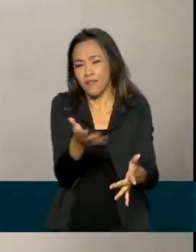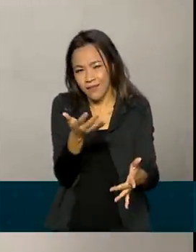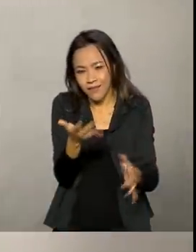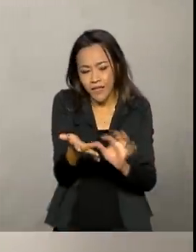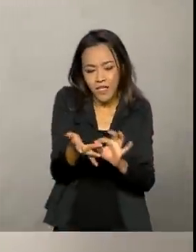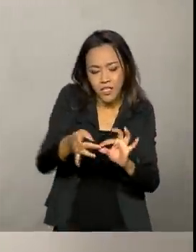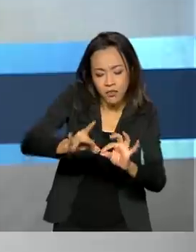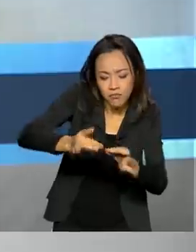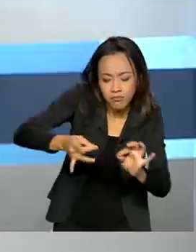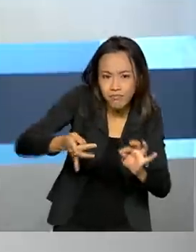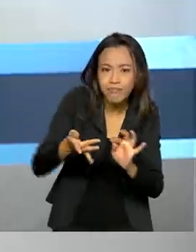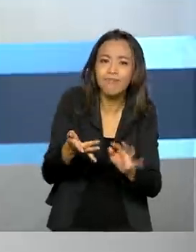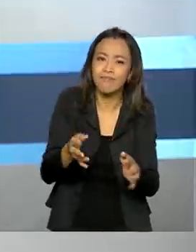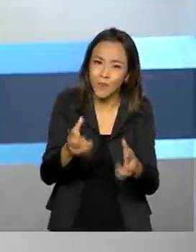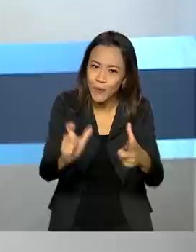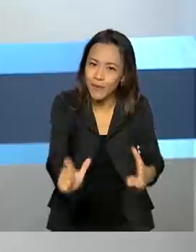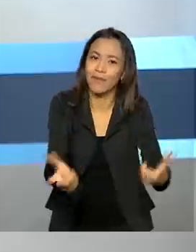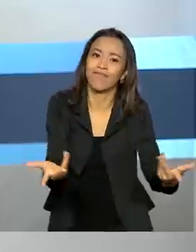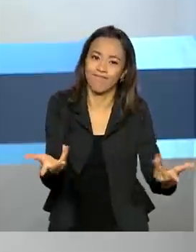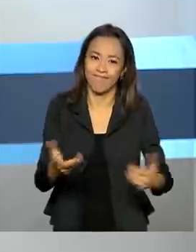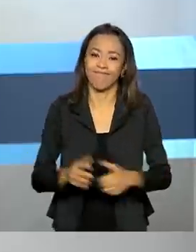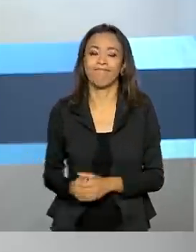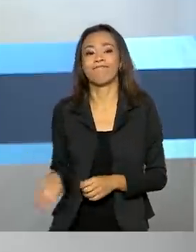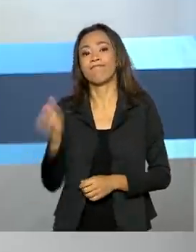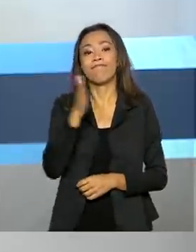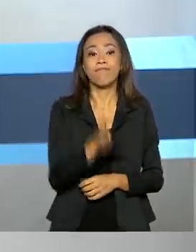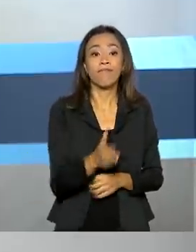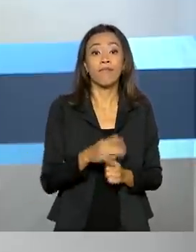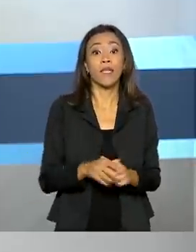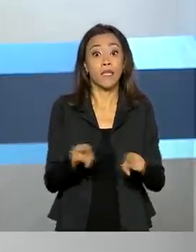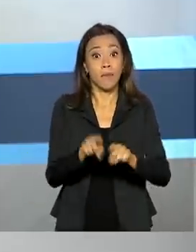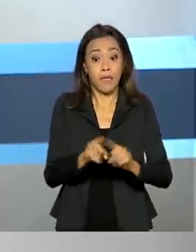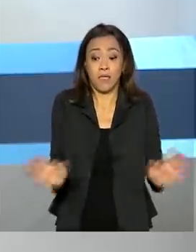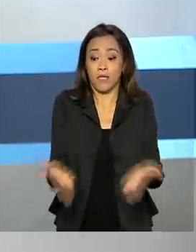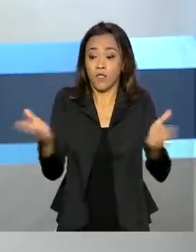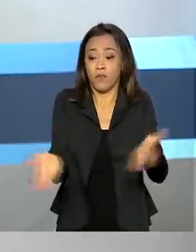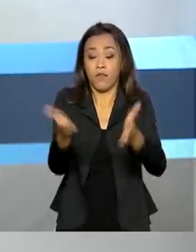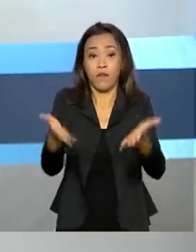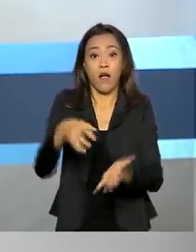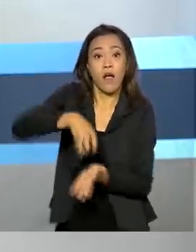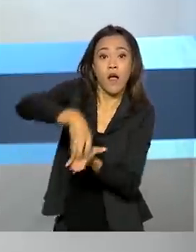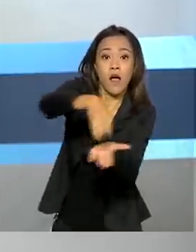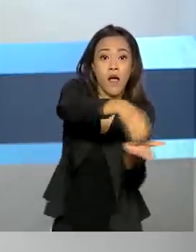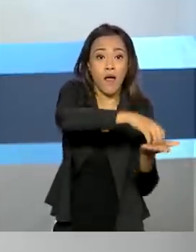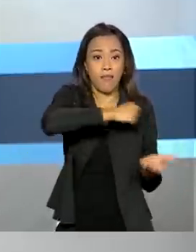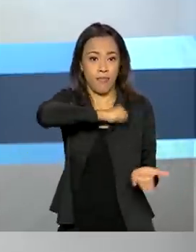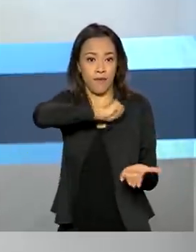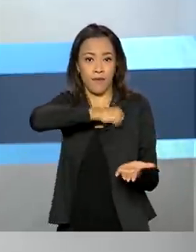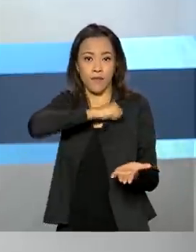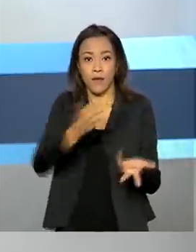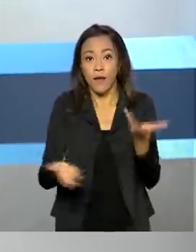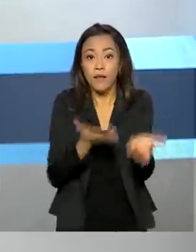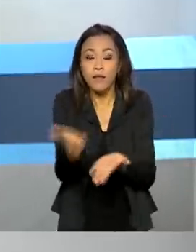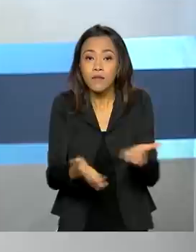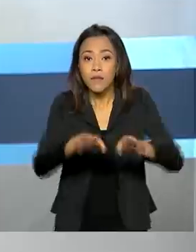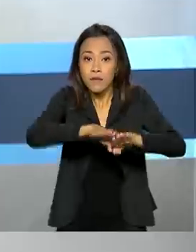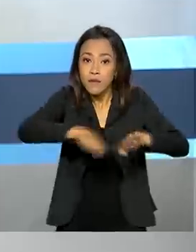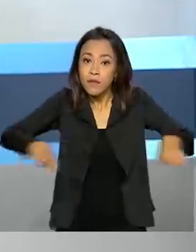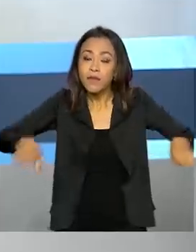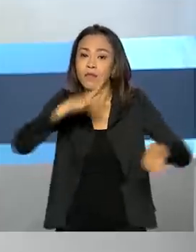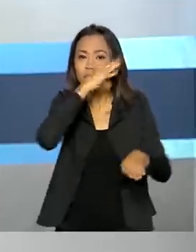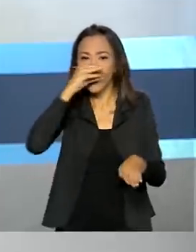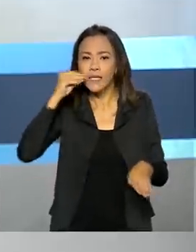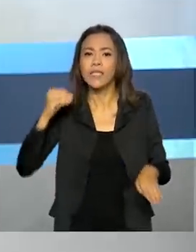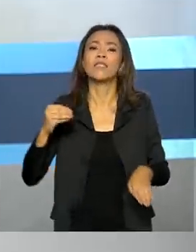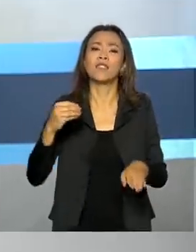naquele local. E incentivar o aumento de delegacias especializadas no atendimento de crianças e adolescentes vítimas